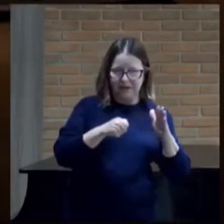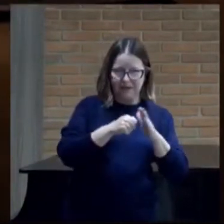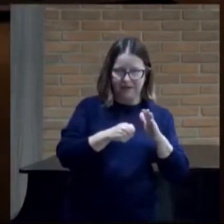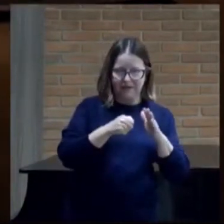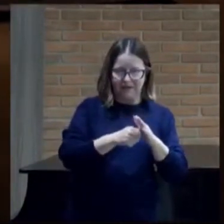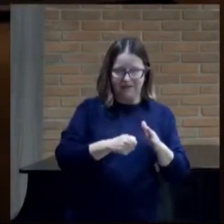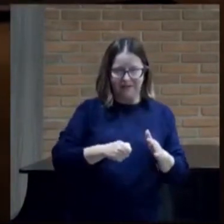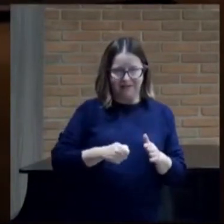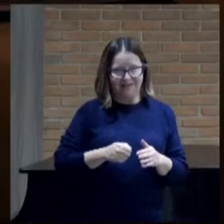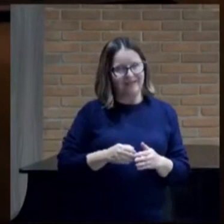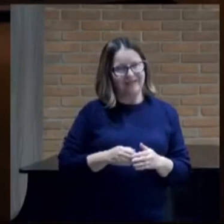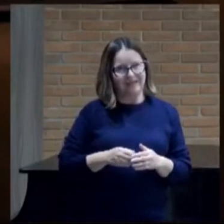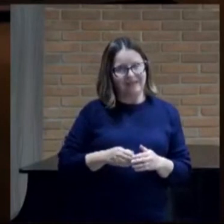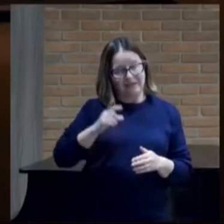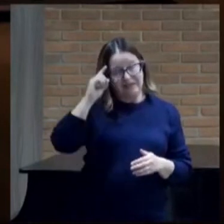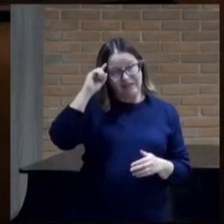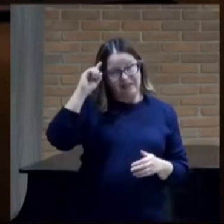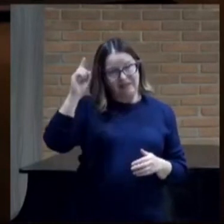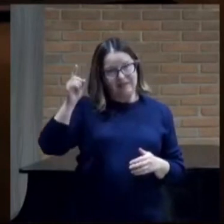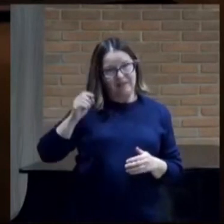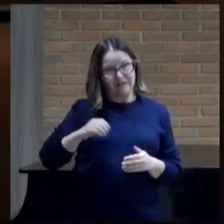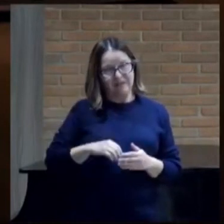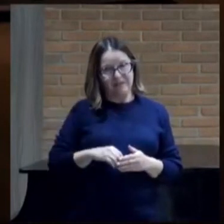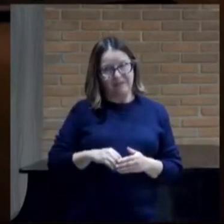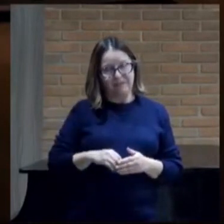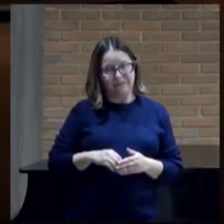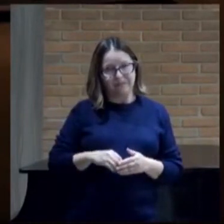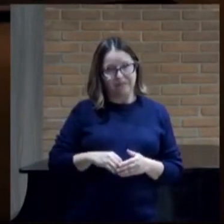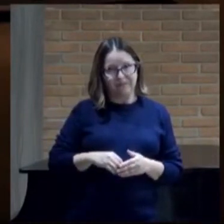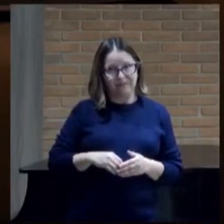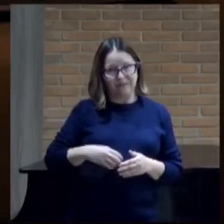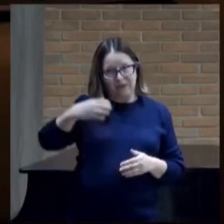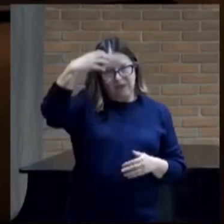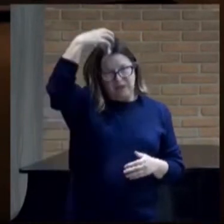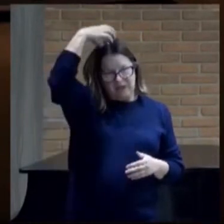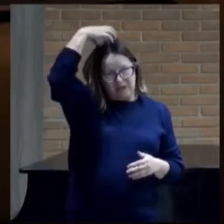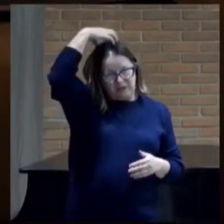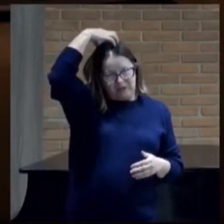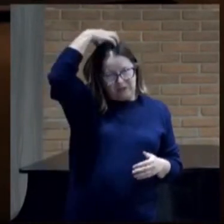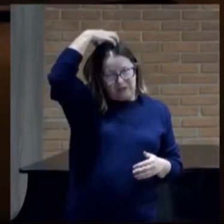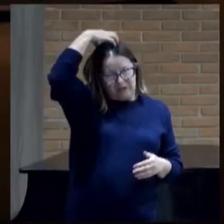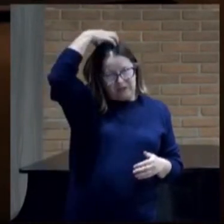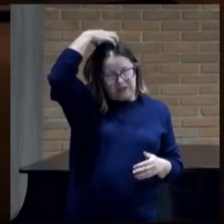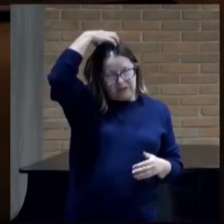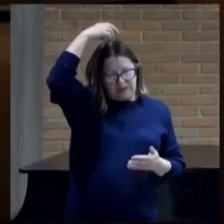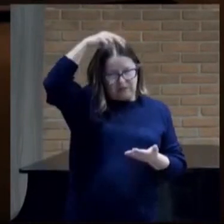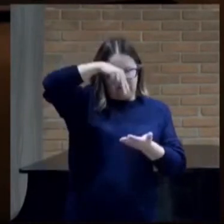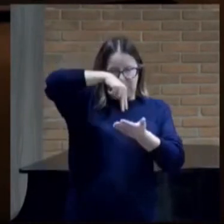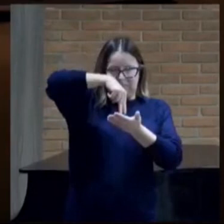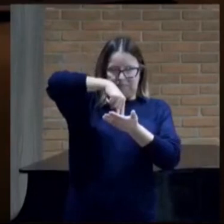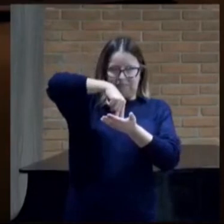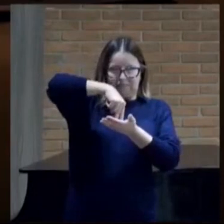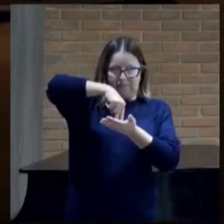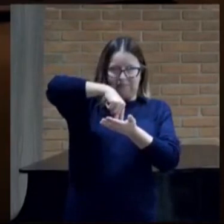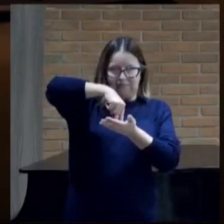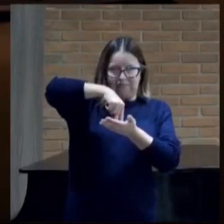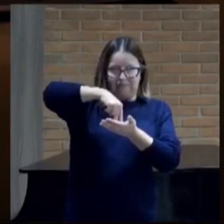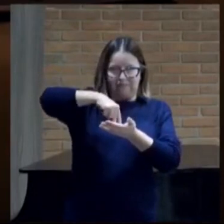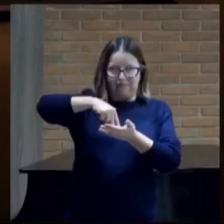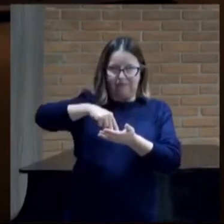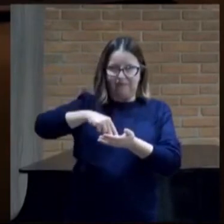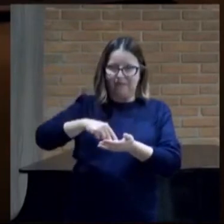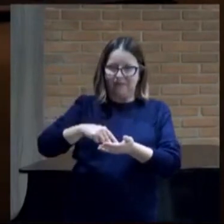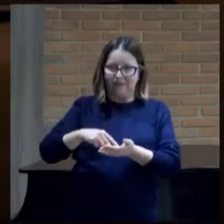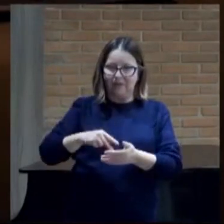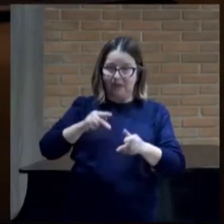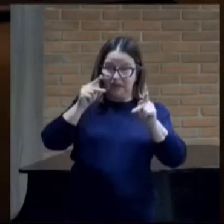reinida naquele dia quanto ao rei seguraram-no de pé no carro de fronte dos sírios